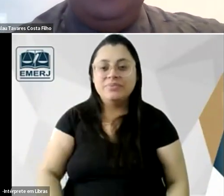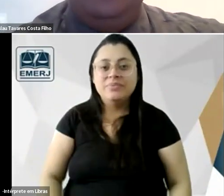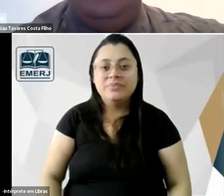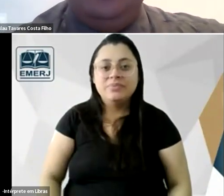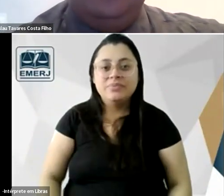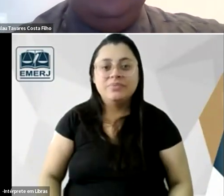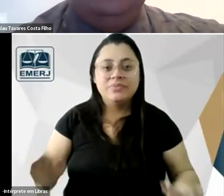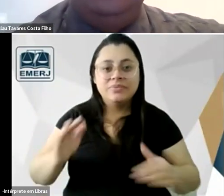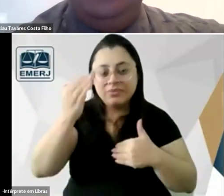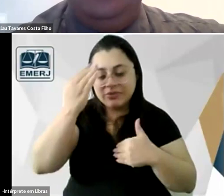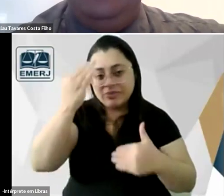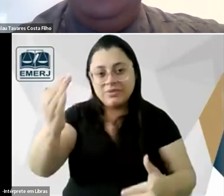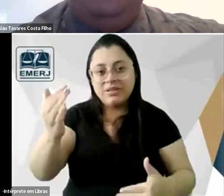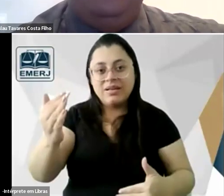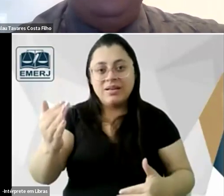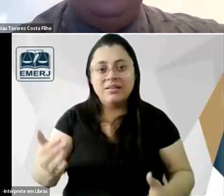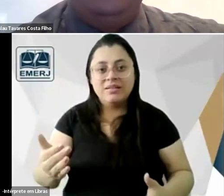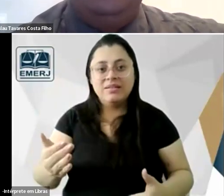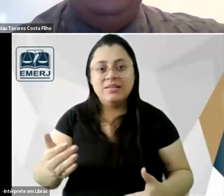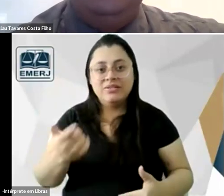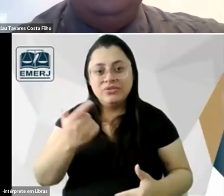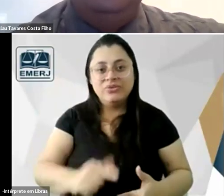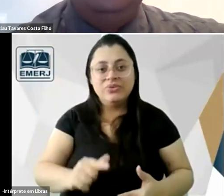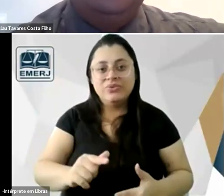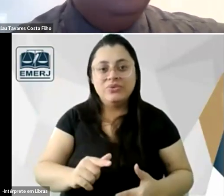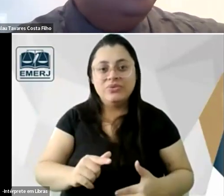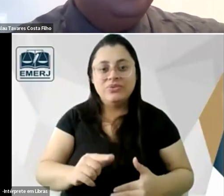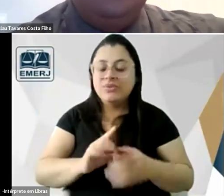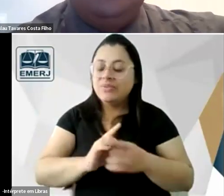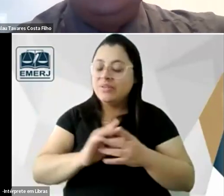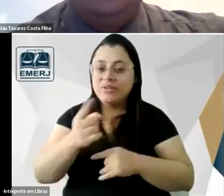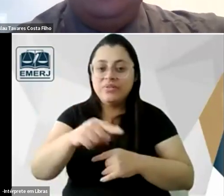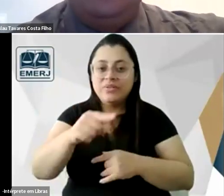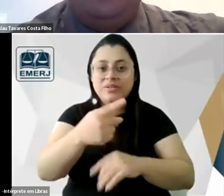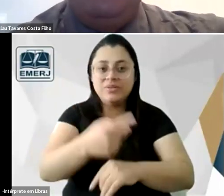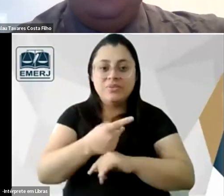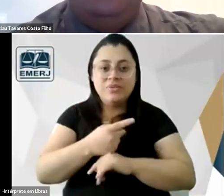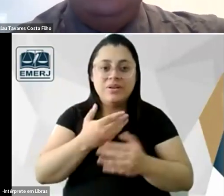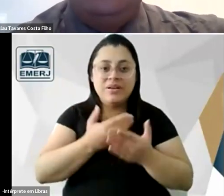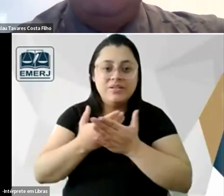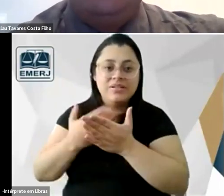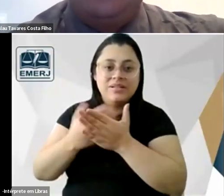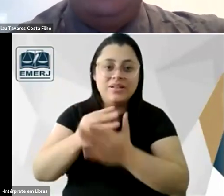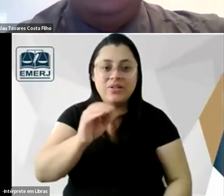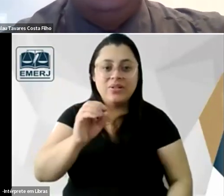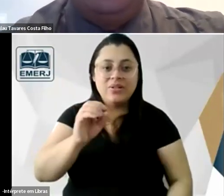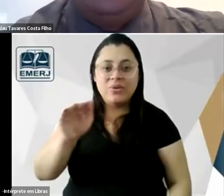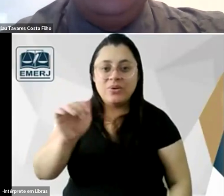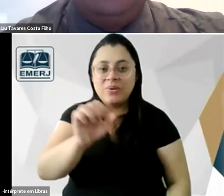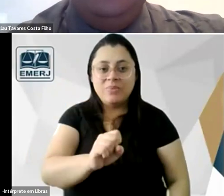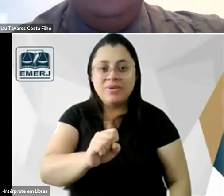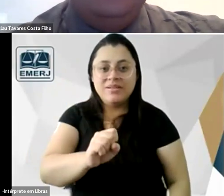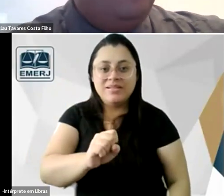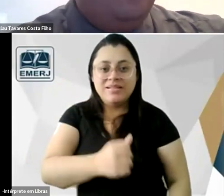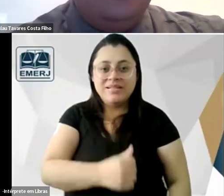agradeço mais uma vez e fico à disposição dos que quiserem estudar Tobias Barreto sem precisar ir tão longe para